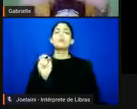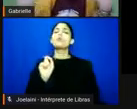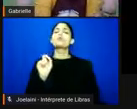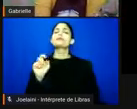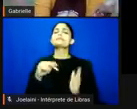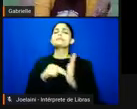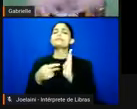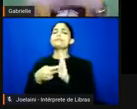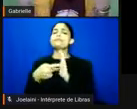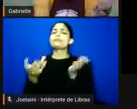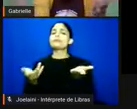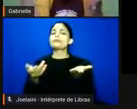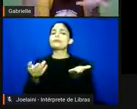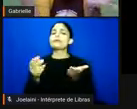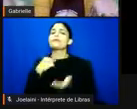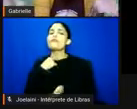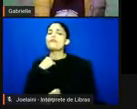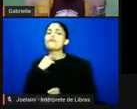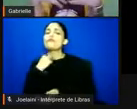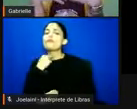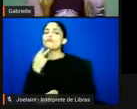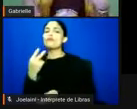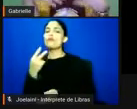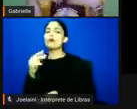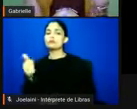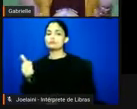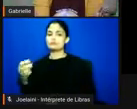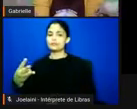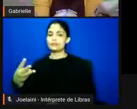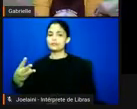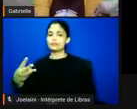Rebate, está rebatendo o quê, né? São jornais negros,